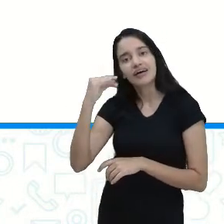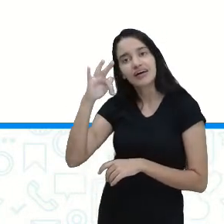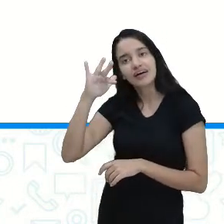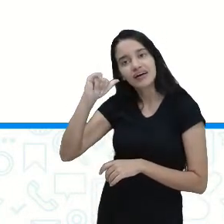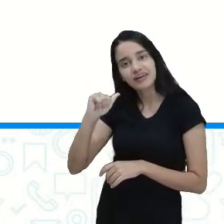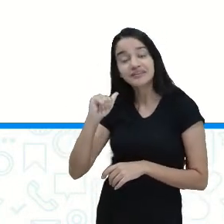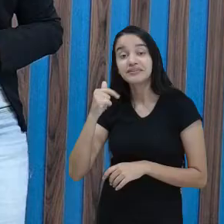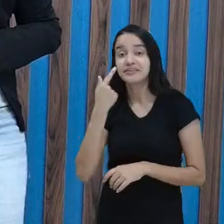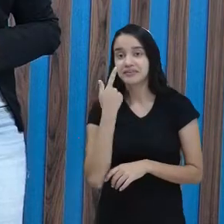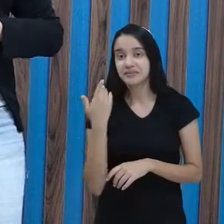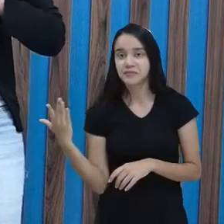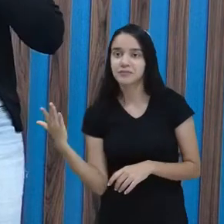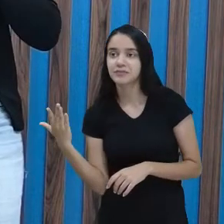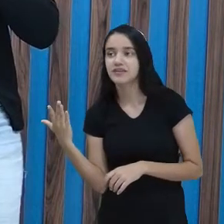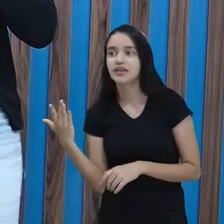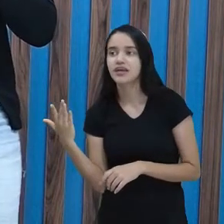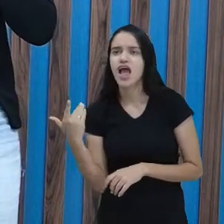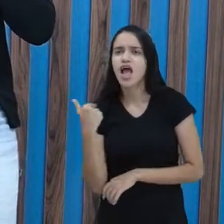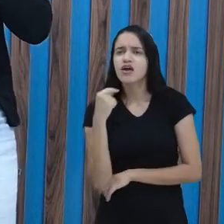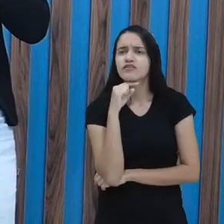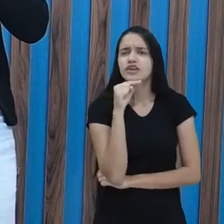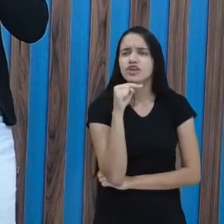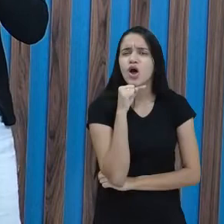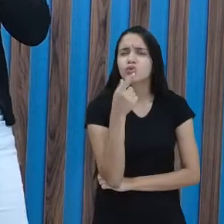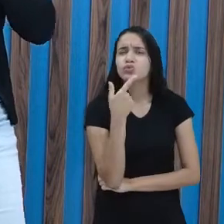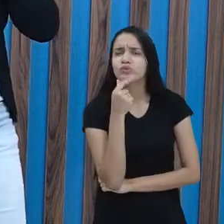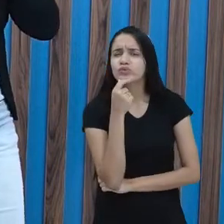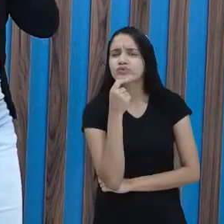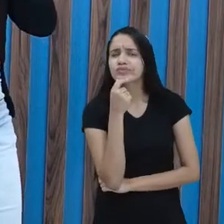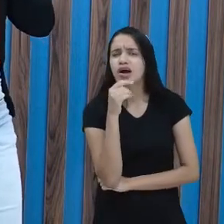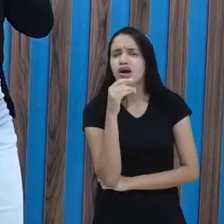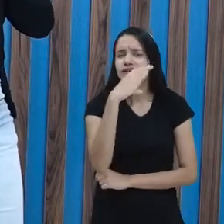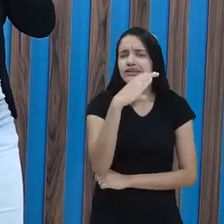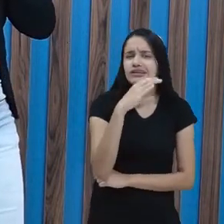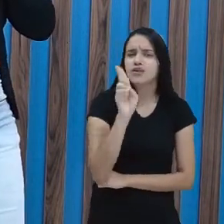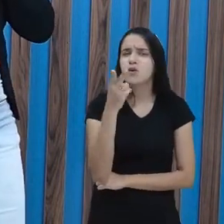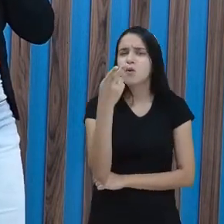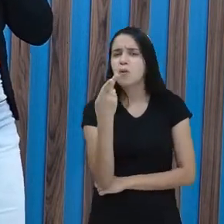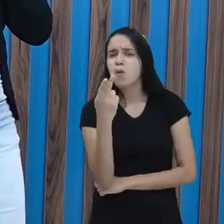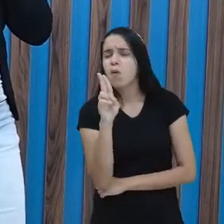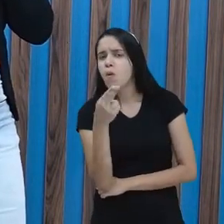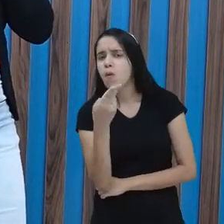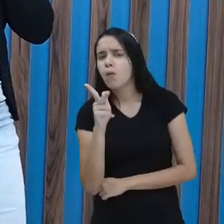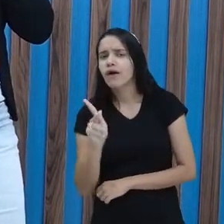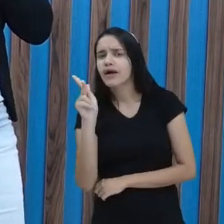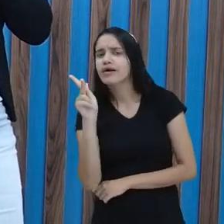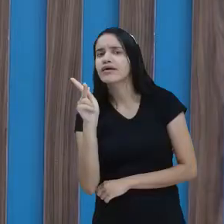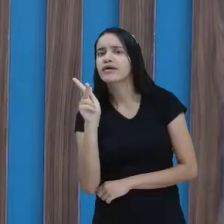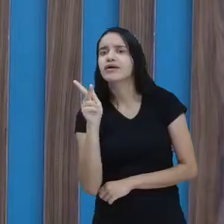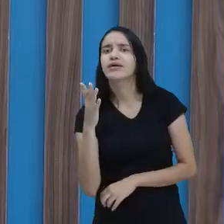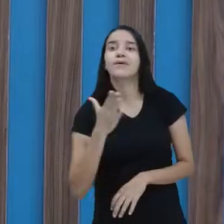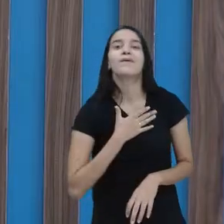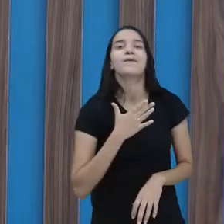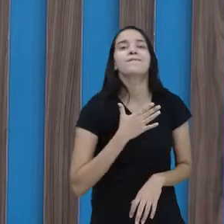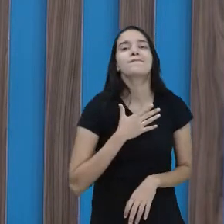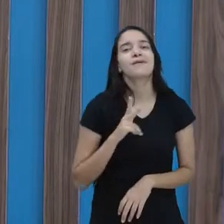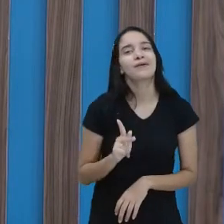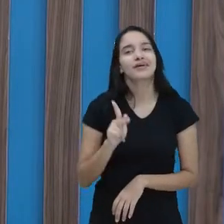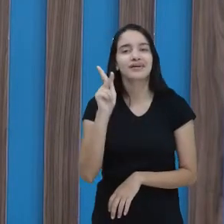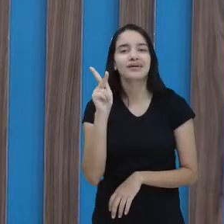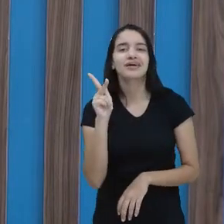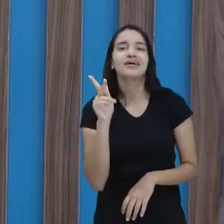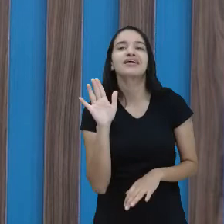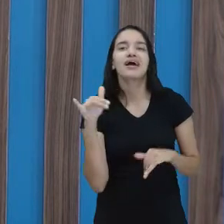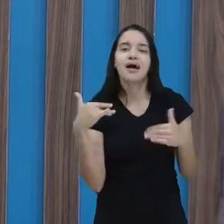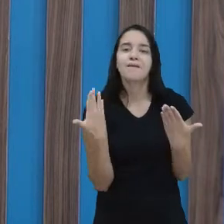coloquei aí. Professora Cátia, só fiquei na dúvida se seu nome era com C ou com K. Eu botei com C, hein? O meu é com K, mas está